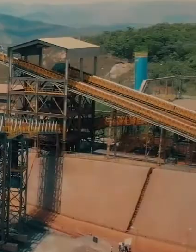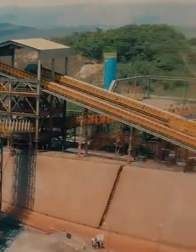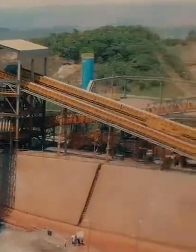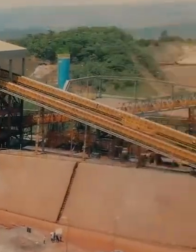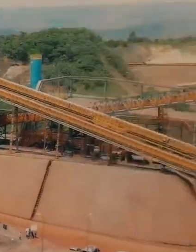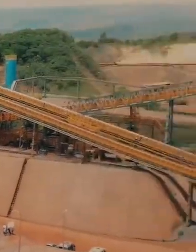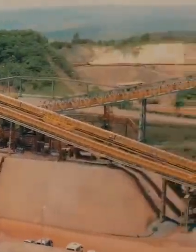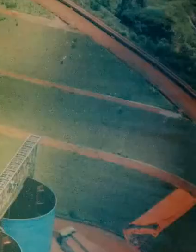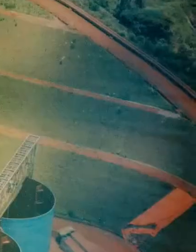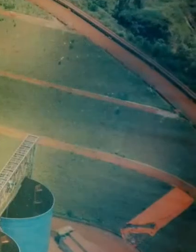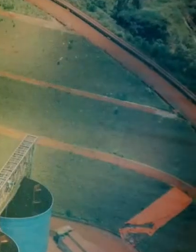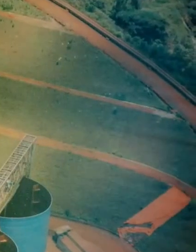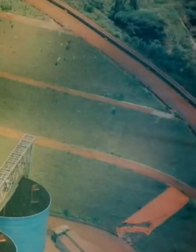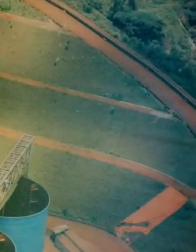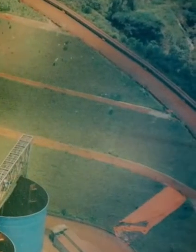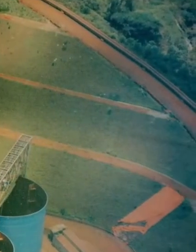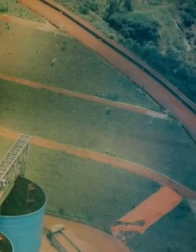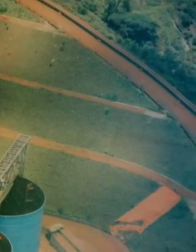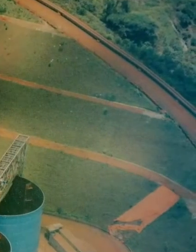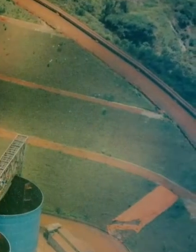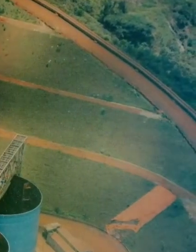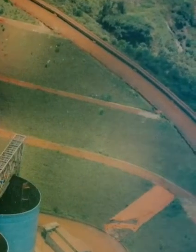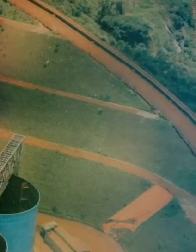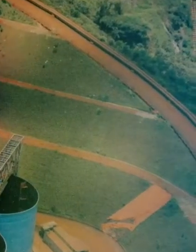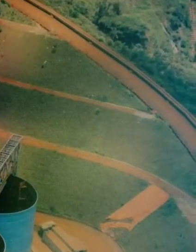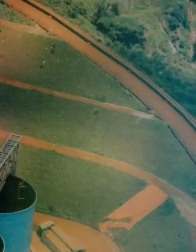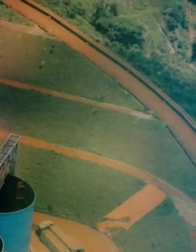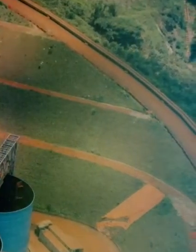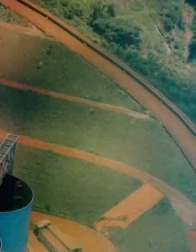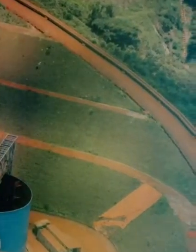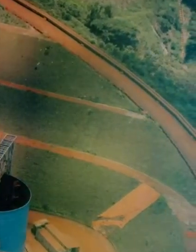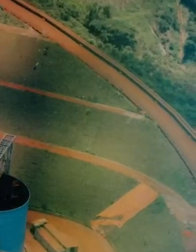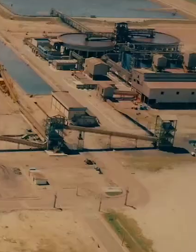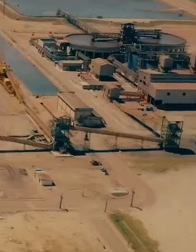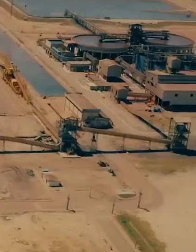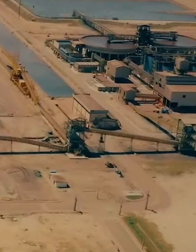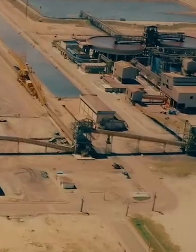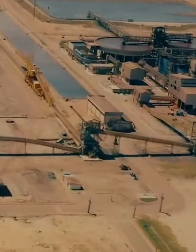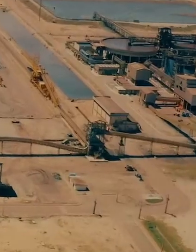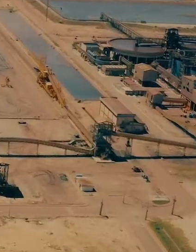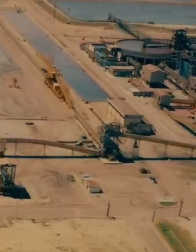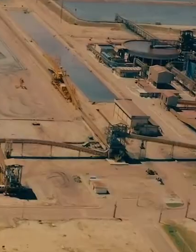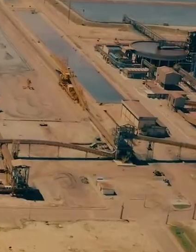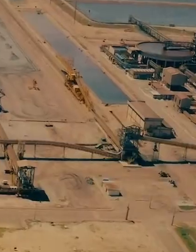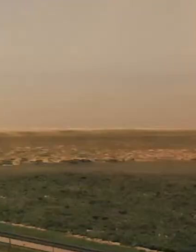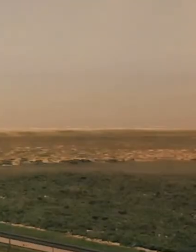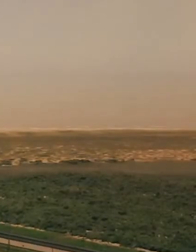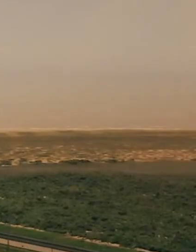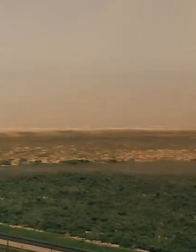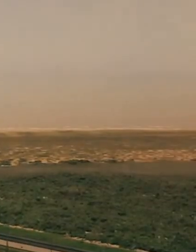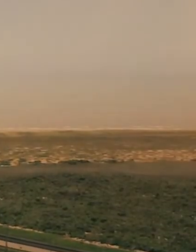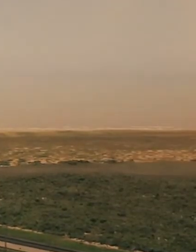beneficiamento, transporte por mineroduto e embarque no Porto do Açú.